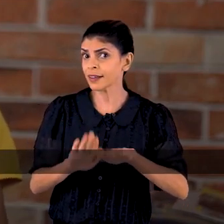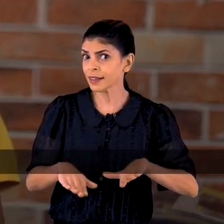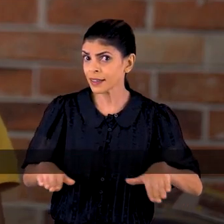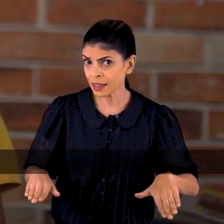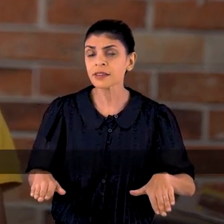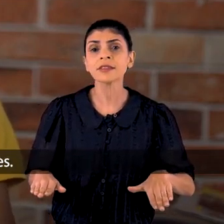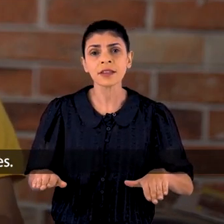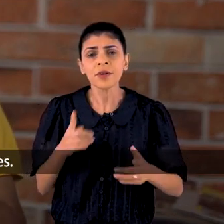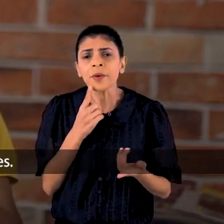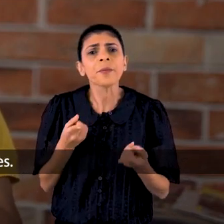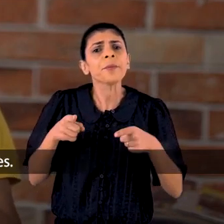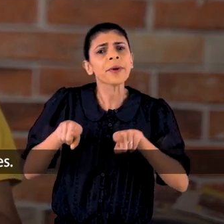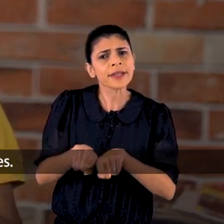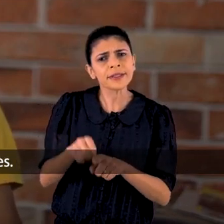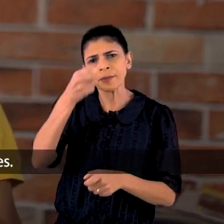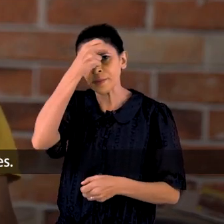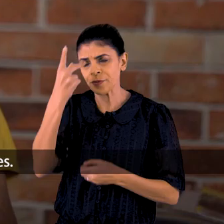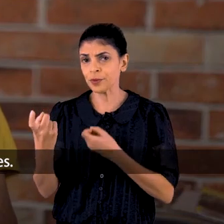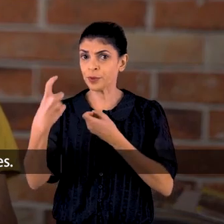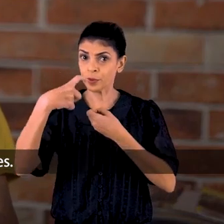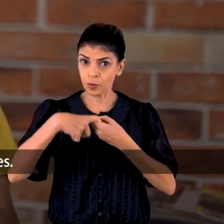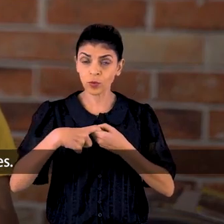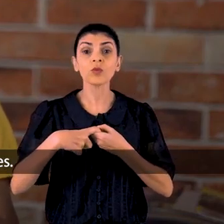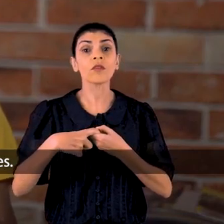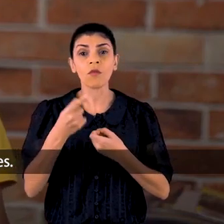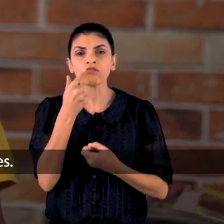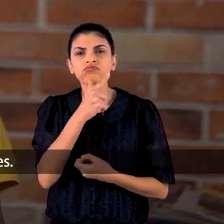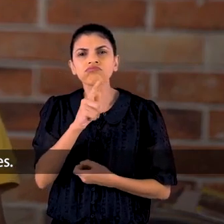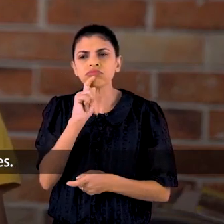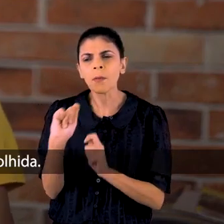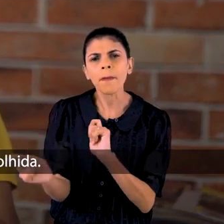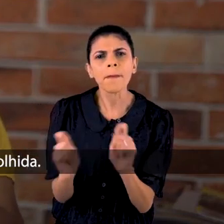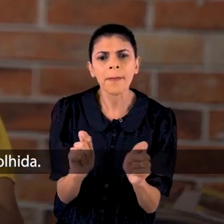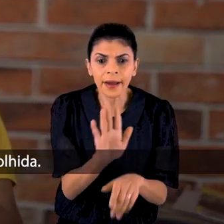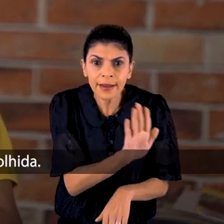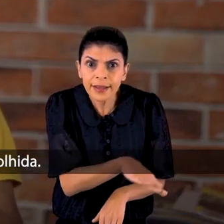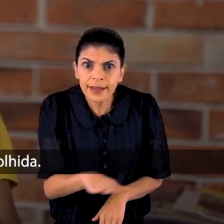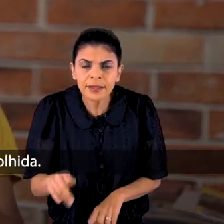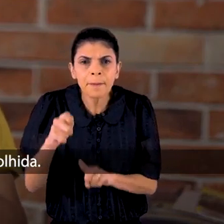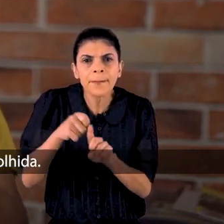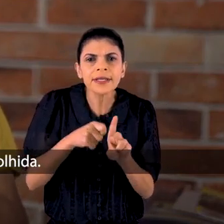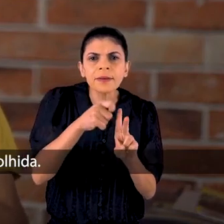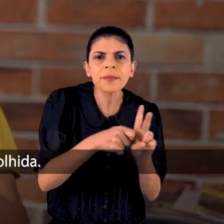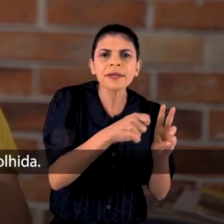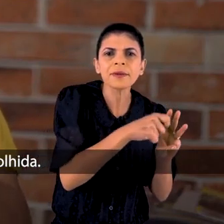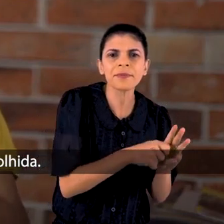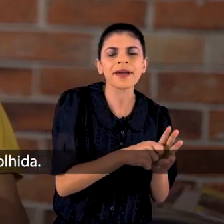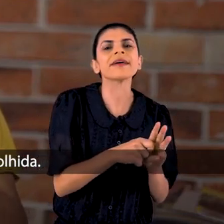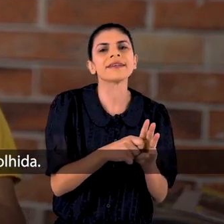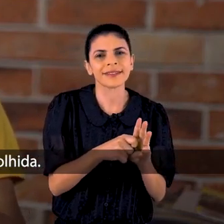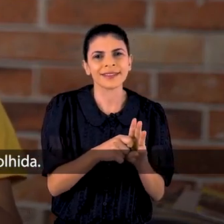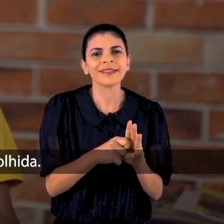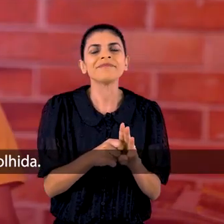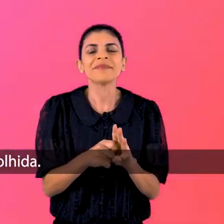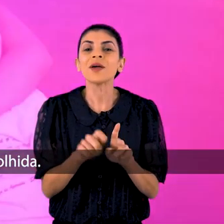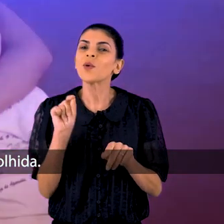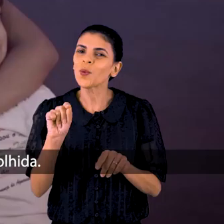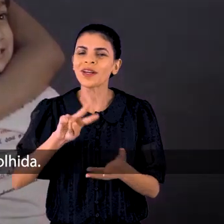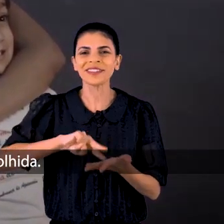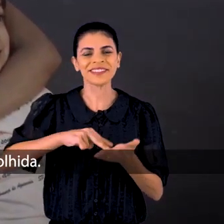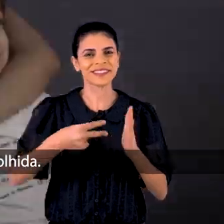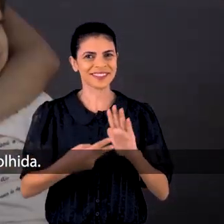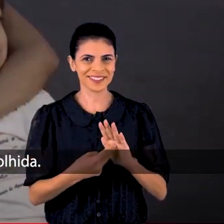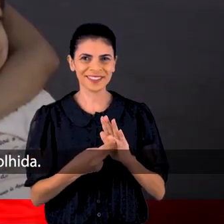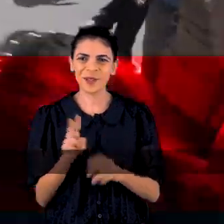as suas unidades. A Casa da Criança vai funcionar nessas instituições e a Prefeitura vai pagar todo mês por cada